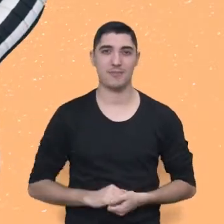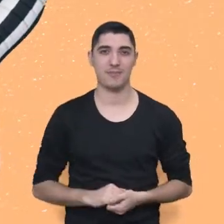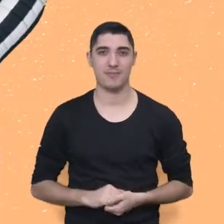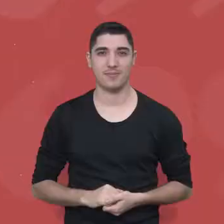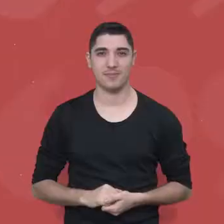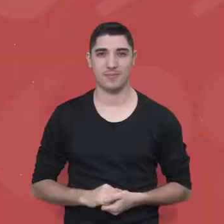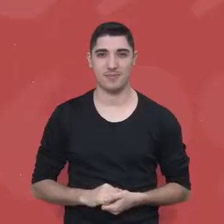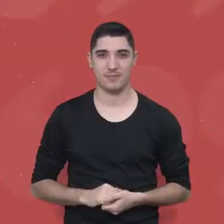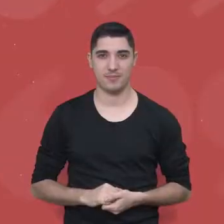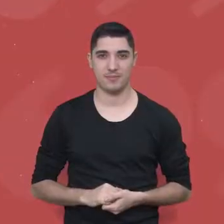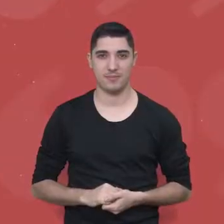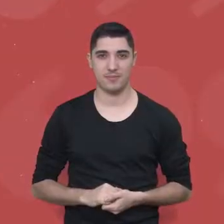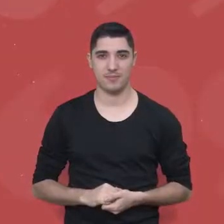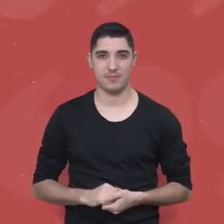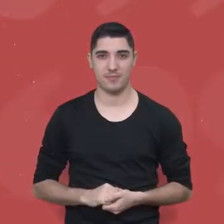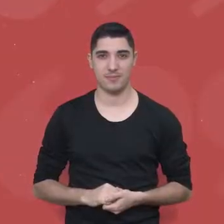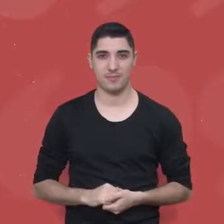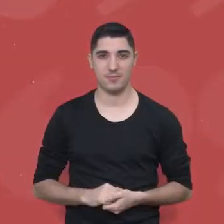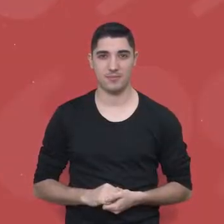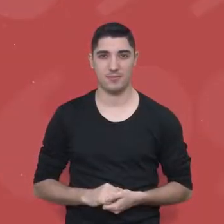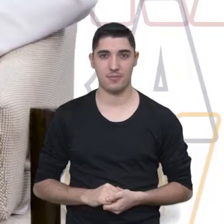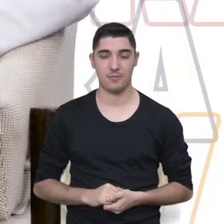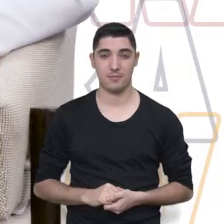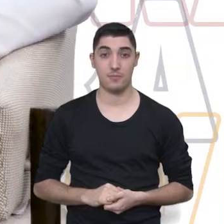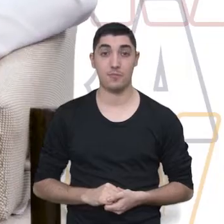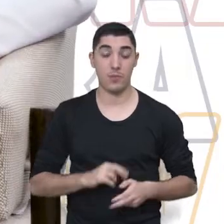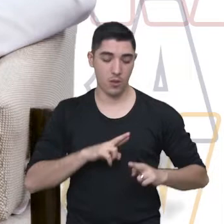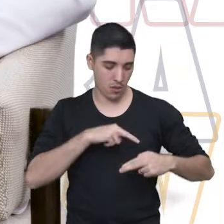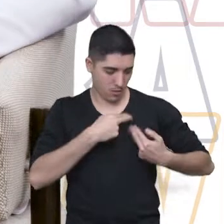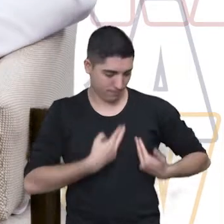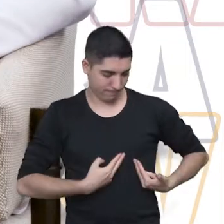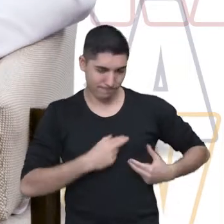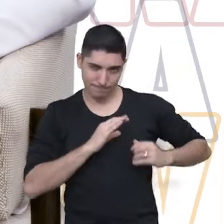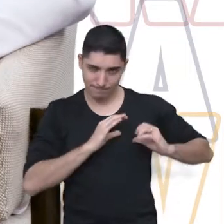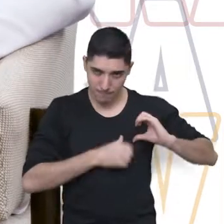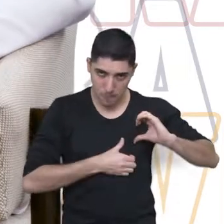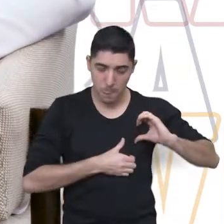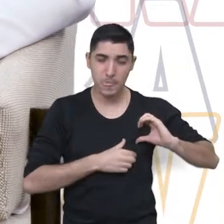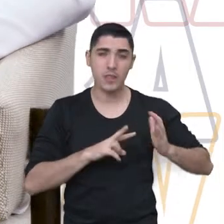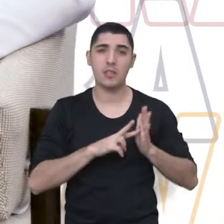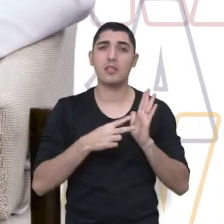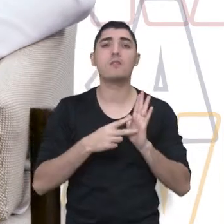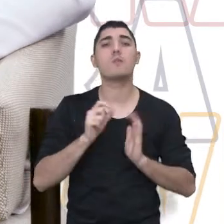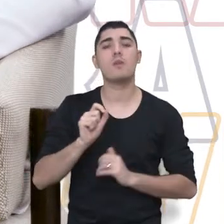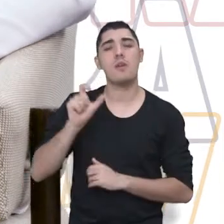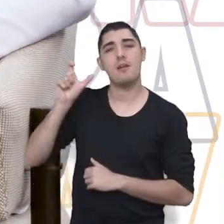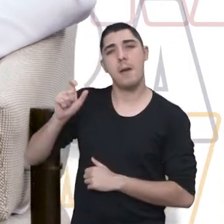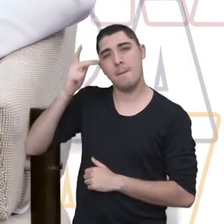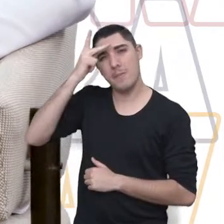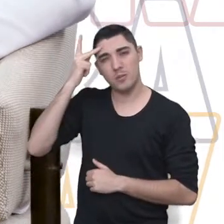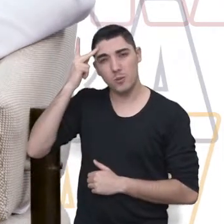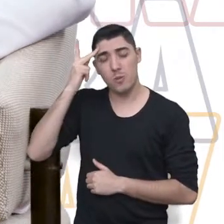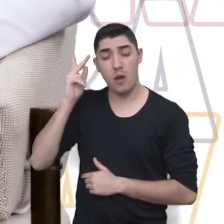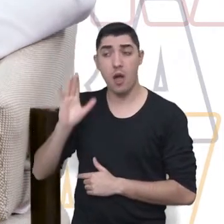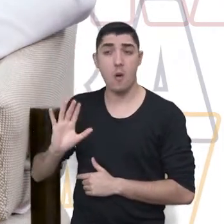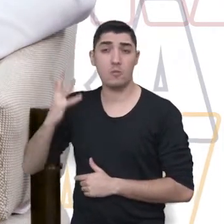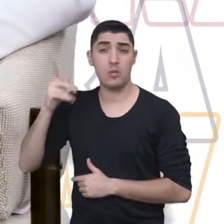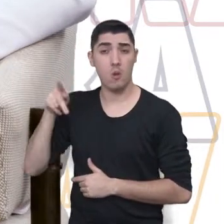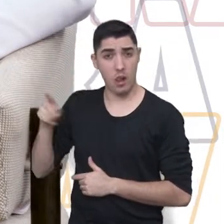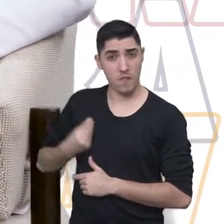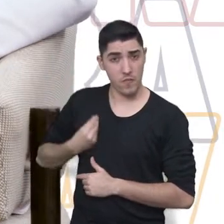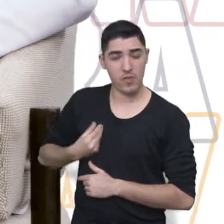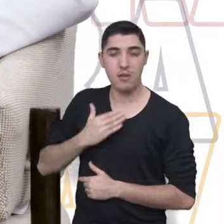Almeida. O que é luto? O luto é toda a perda significativa na vida de uma pessoa.